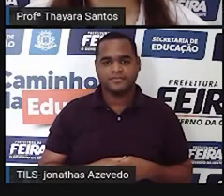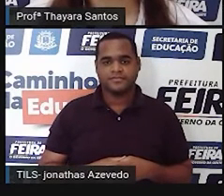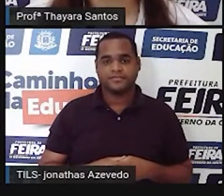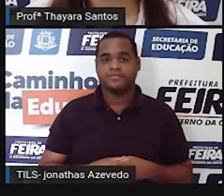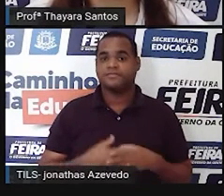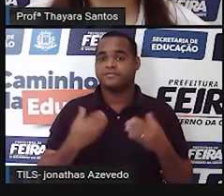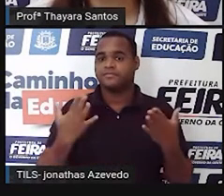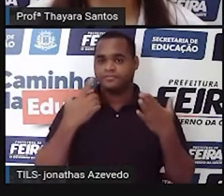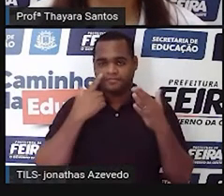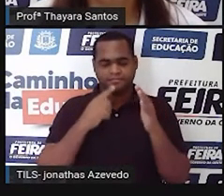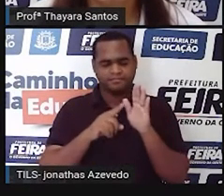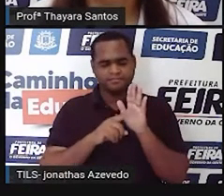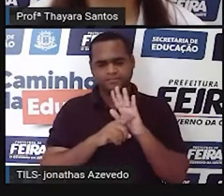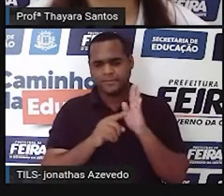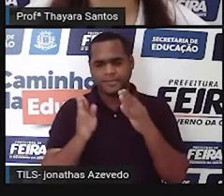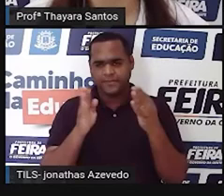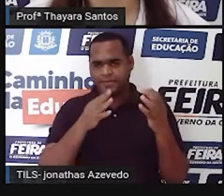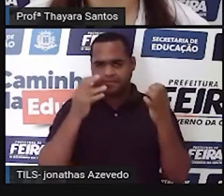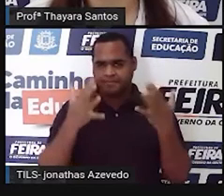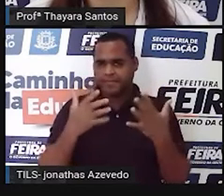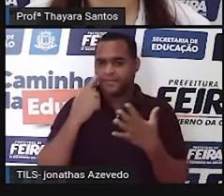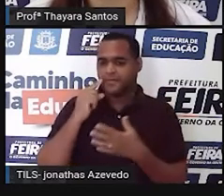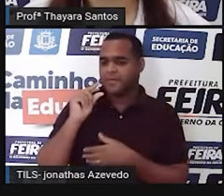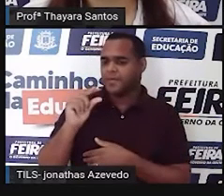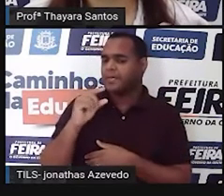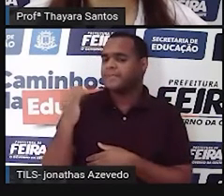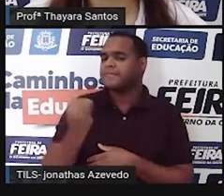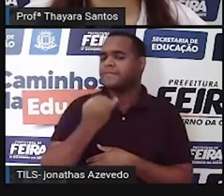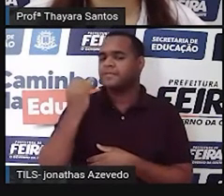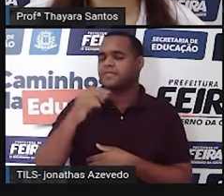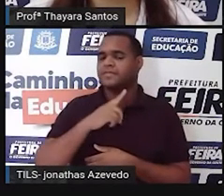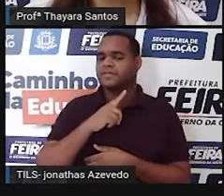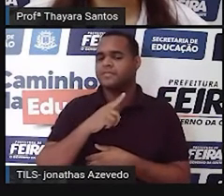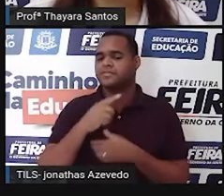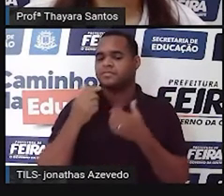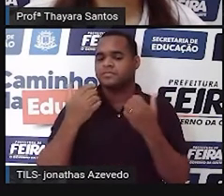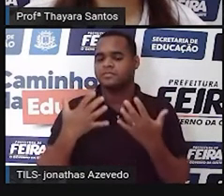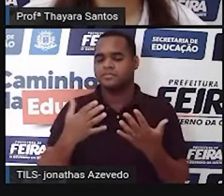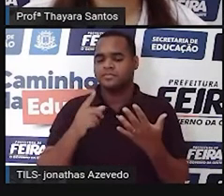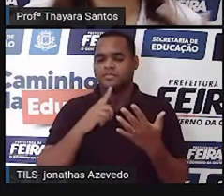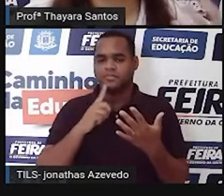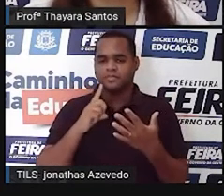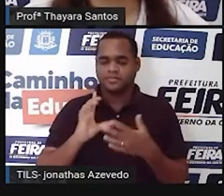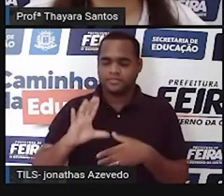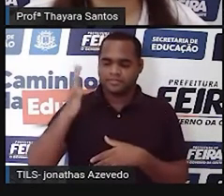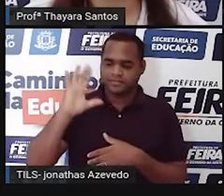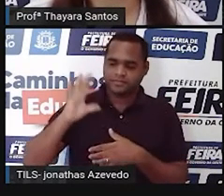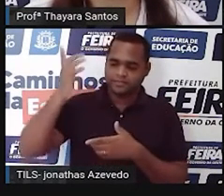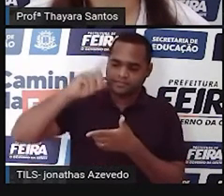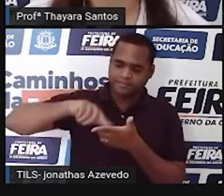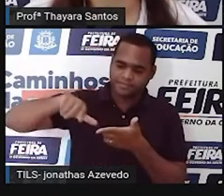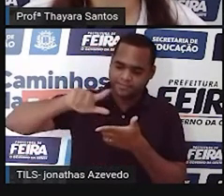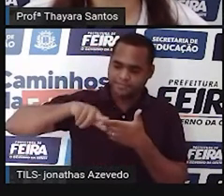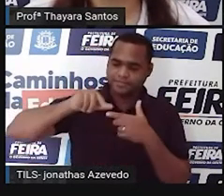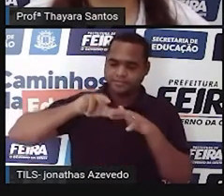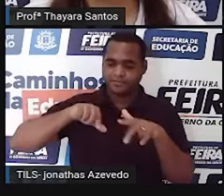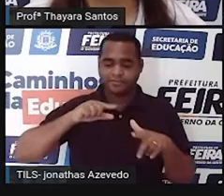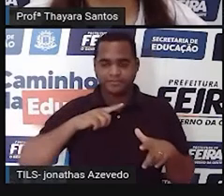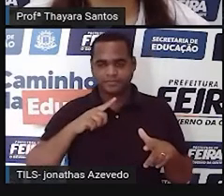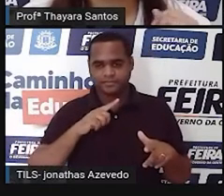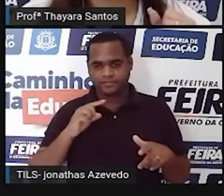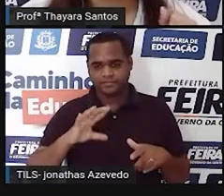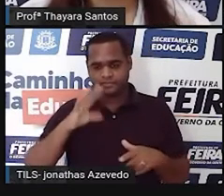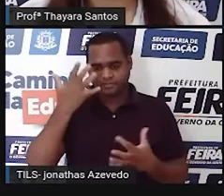Agora, gente vai ver um pouquinho, já que a gente está falando sobre as ameaças, e a gente está vendo aí essa época de tantas